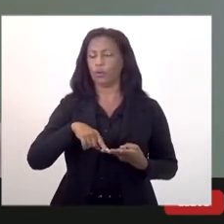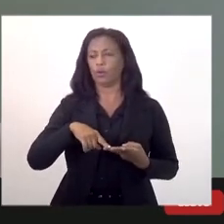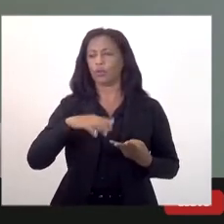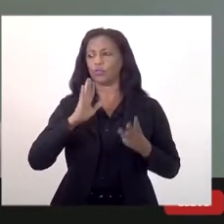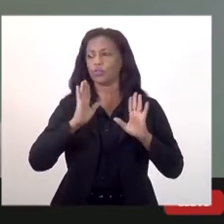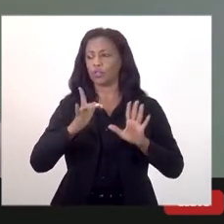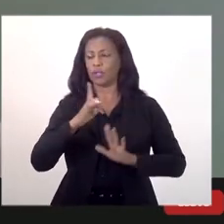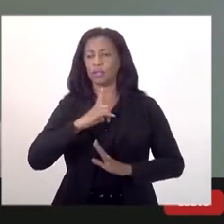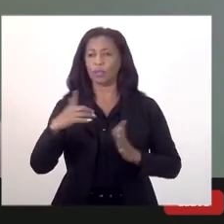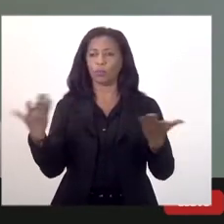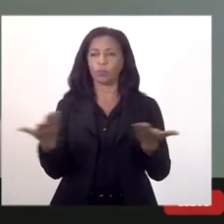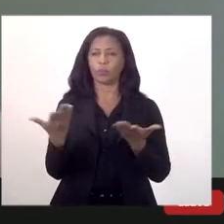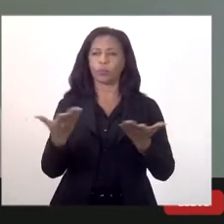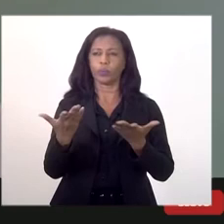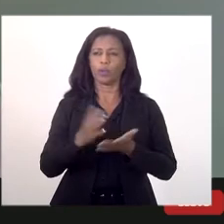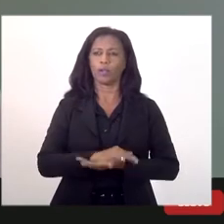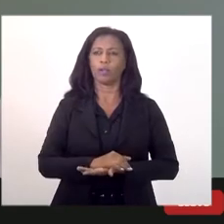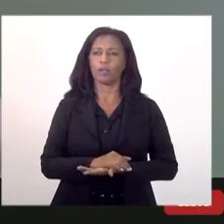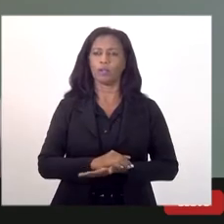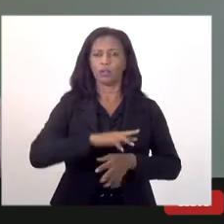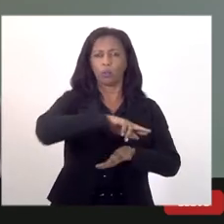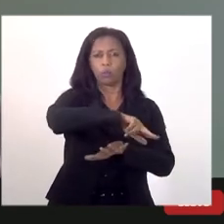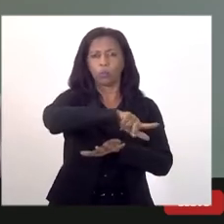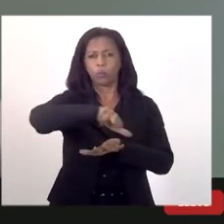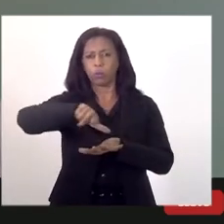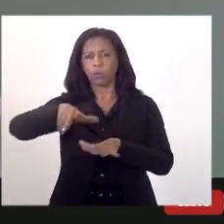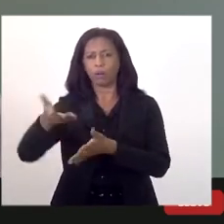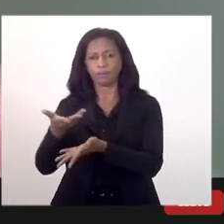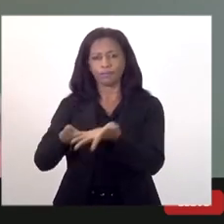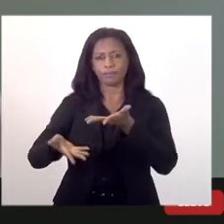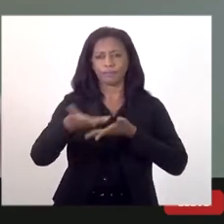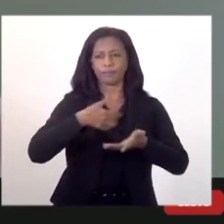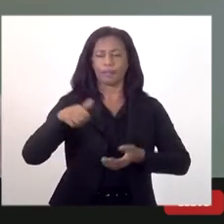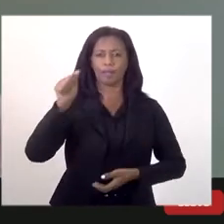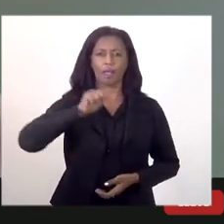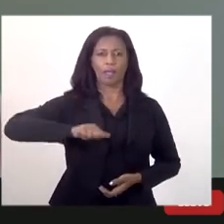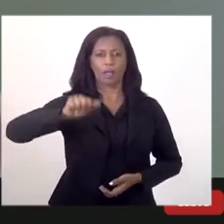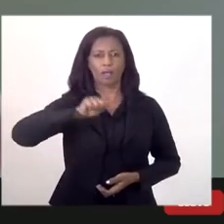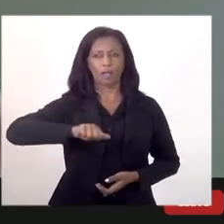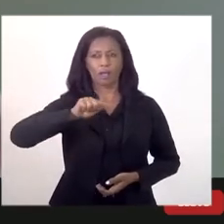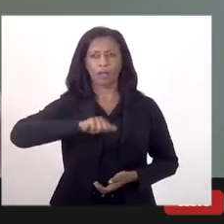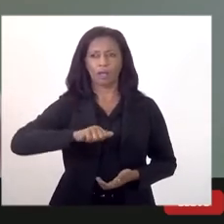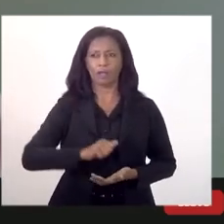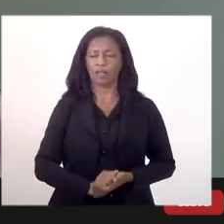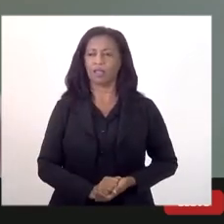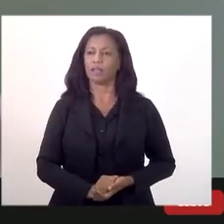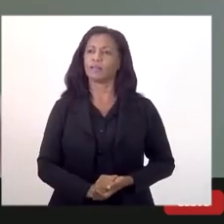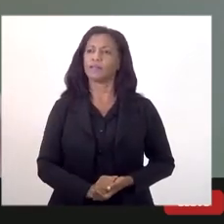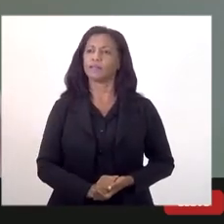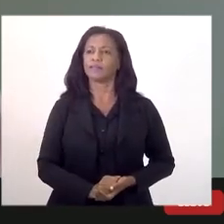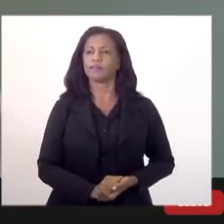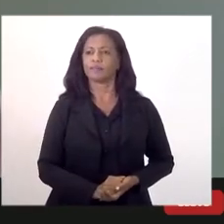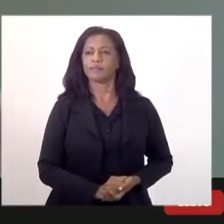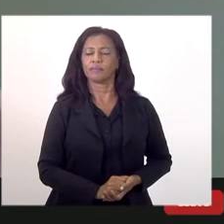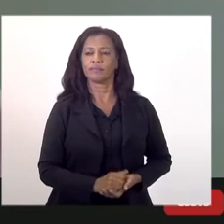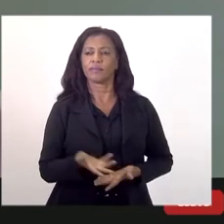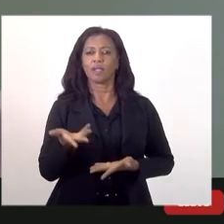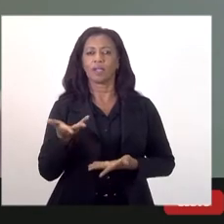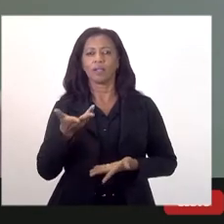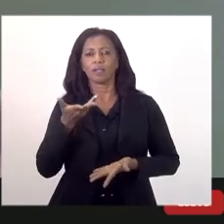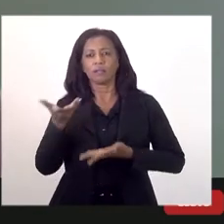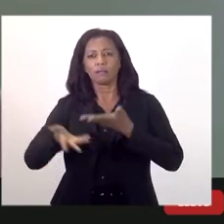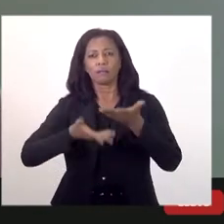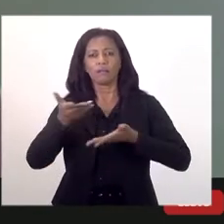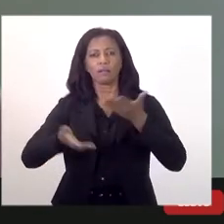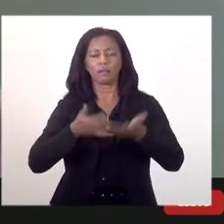participar de algumas, eu sei disso, de várias associações informais, digamos assim, tratando o Rio de